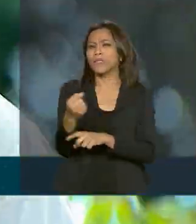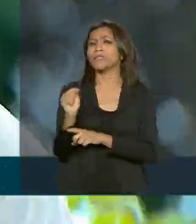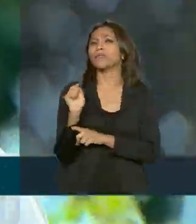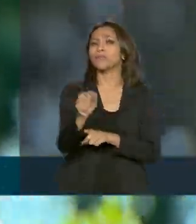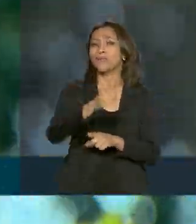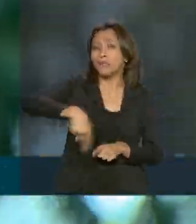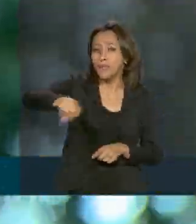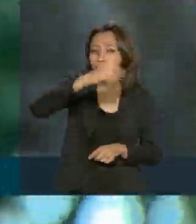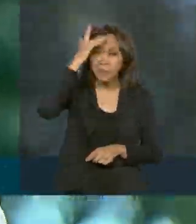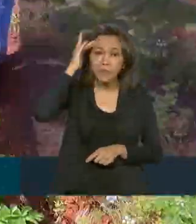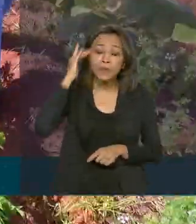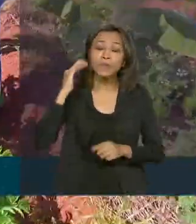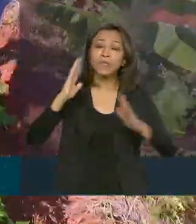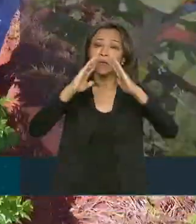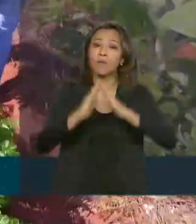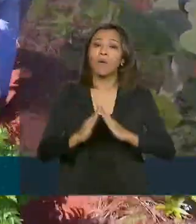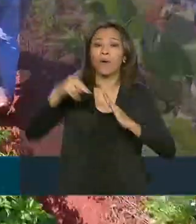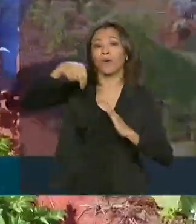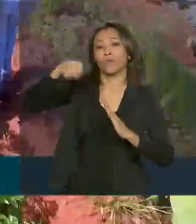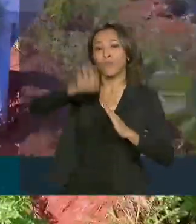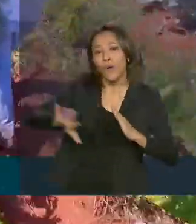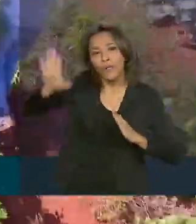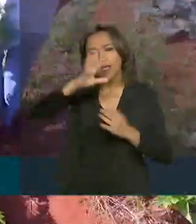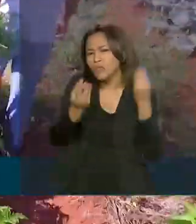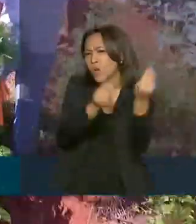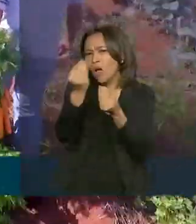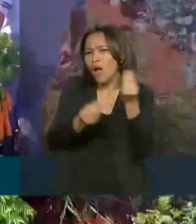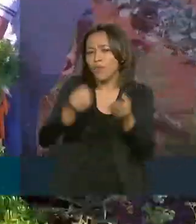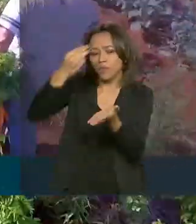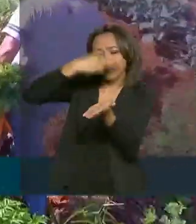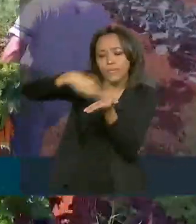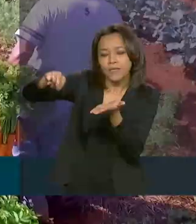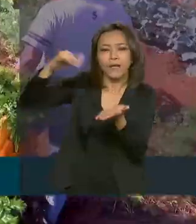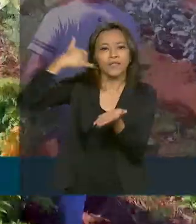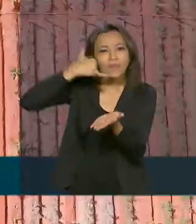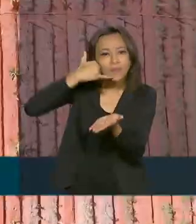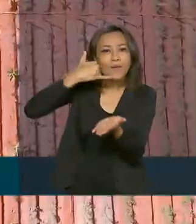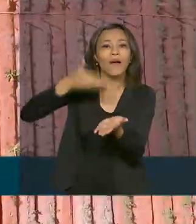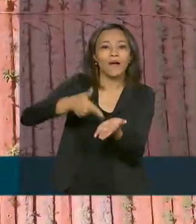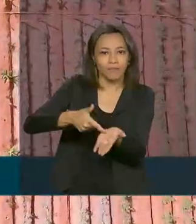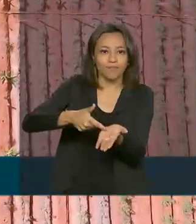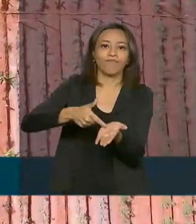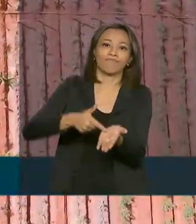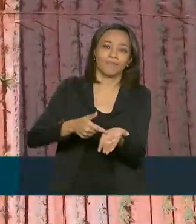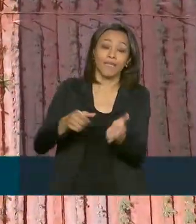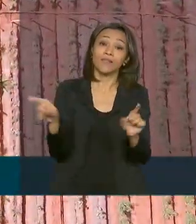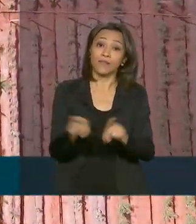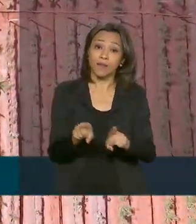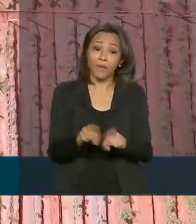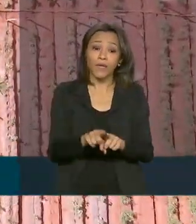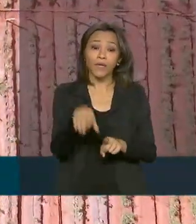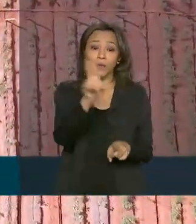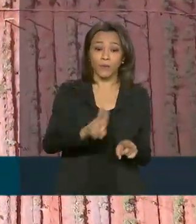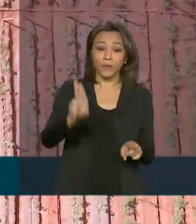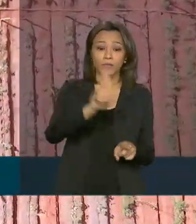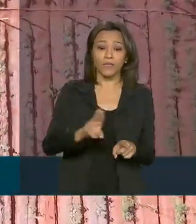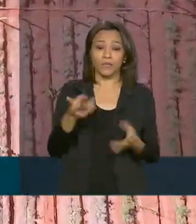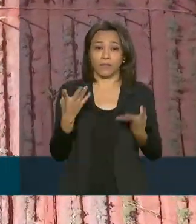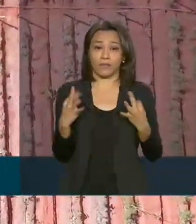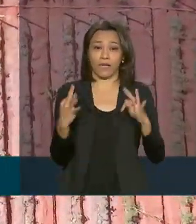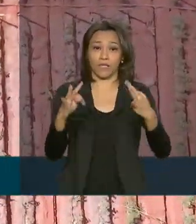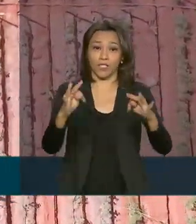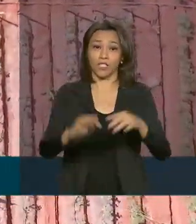agricultores do Nordeste via mensagens de telefonia fixa e celular inclusive utilizando a tecnologia